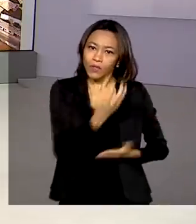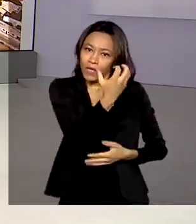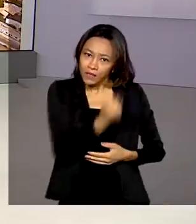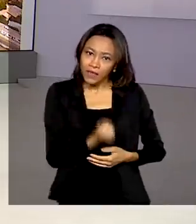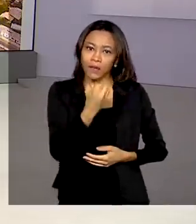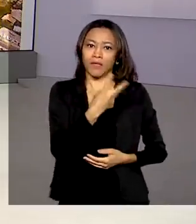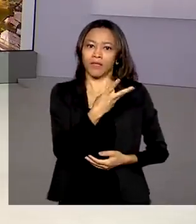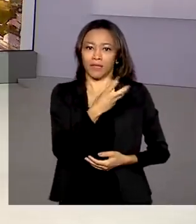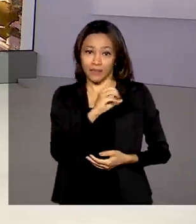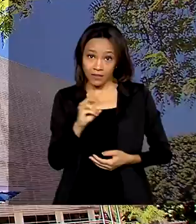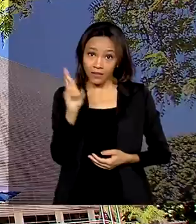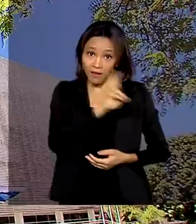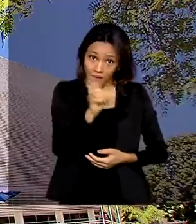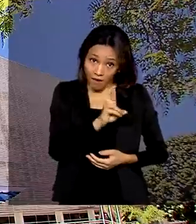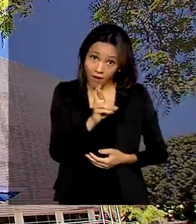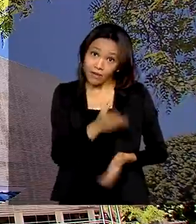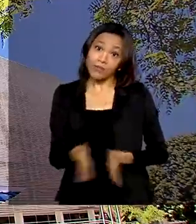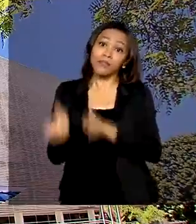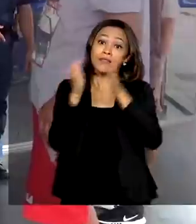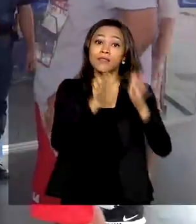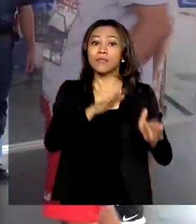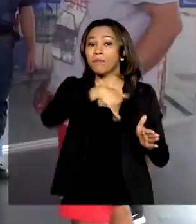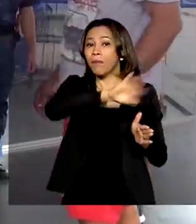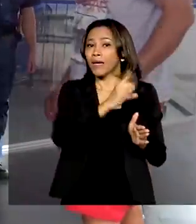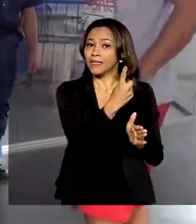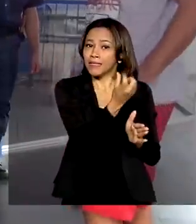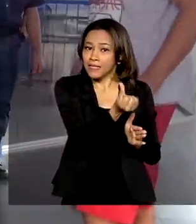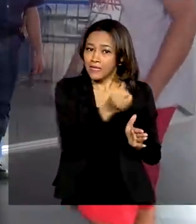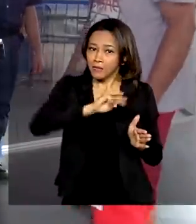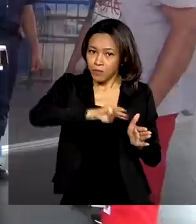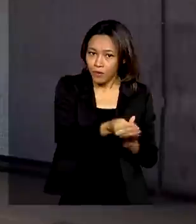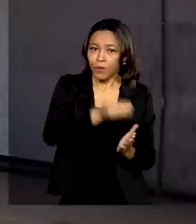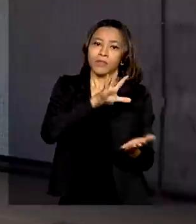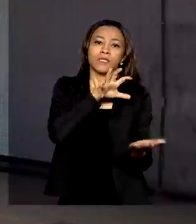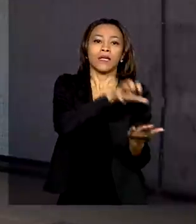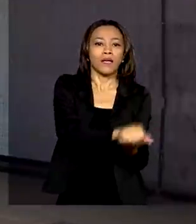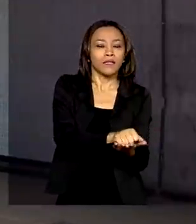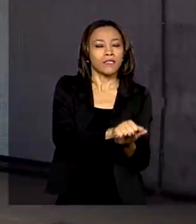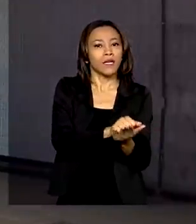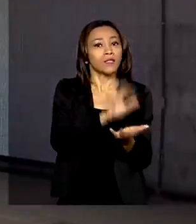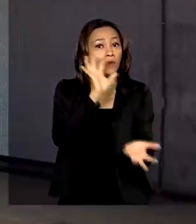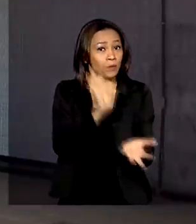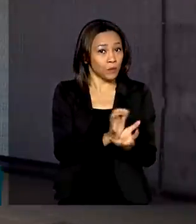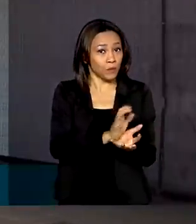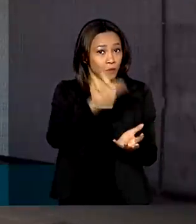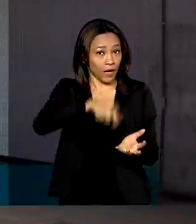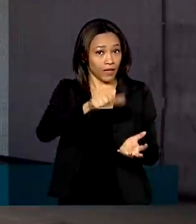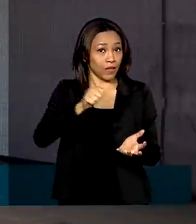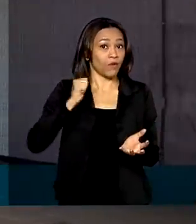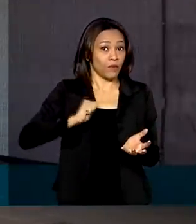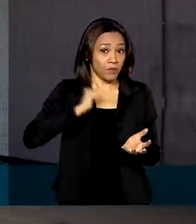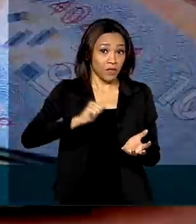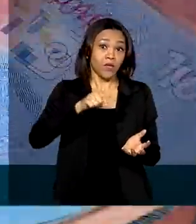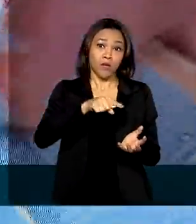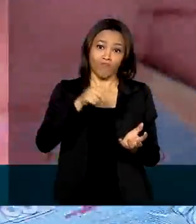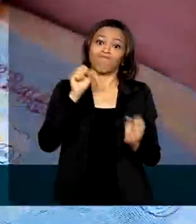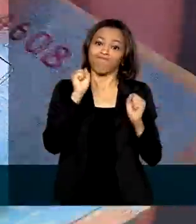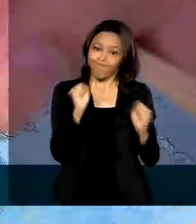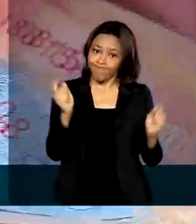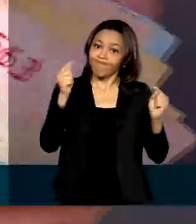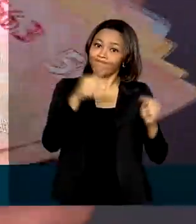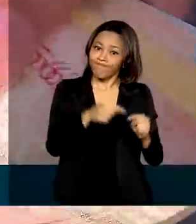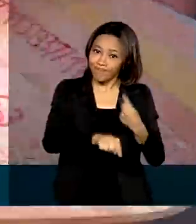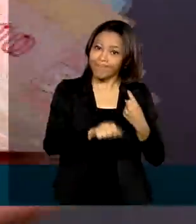extensão. Mais de 16 milhões de pessoas cadastradas no Bolsa Família foram consideradas elegíveis para a segunda